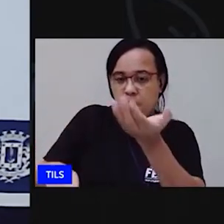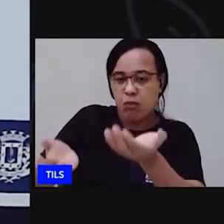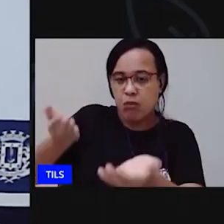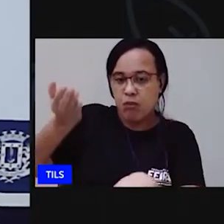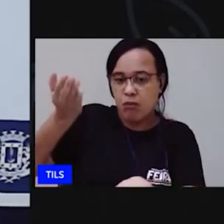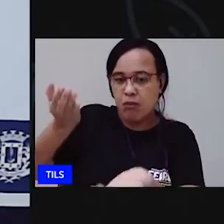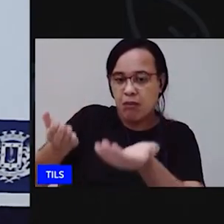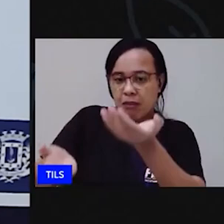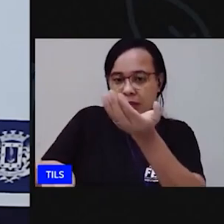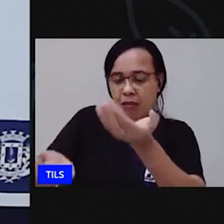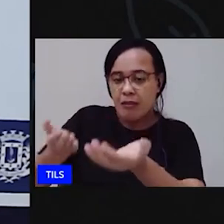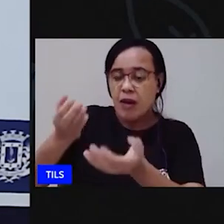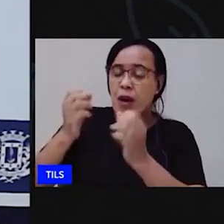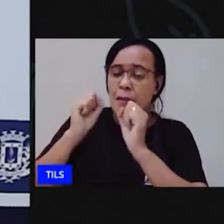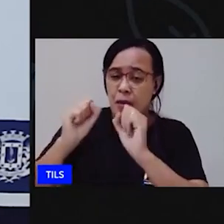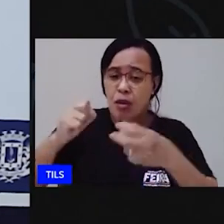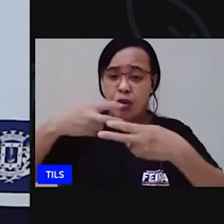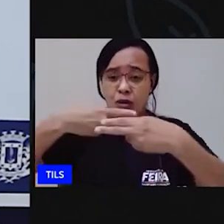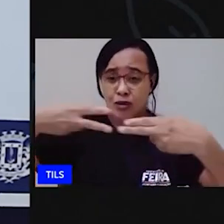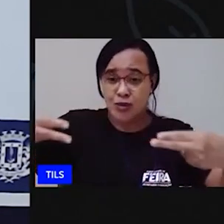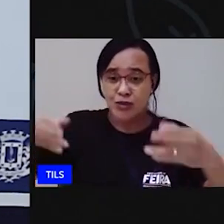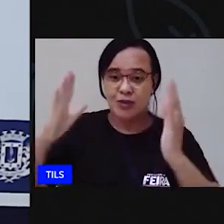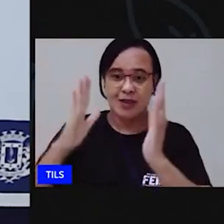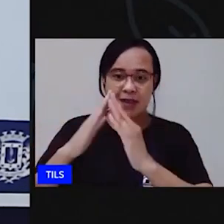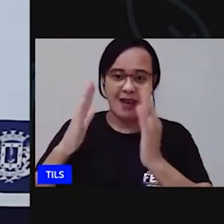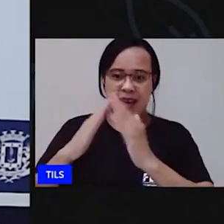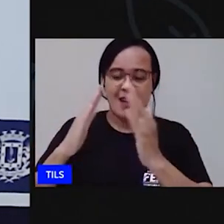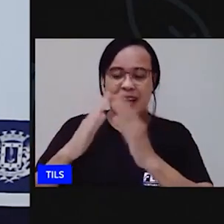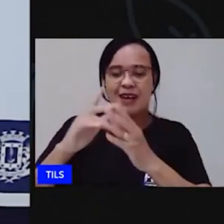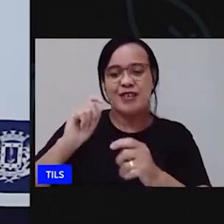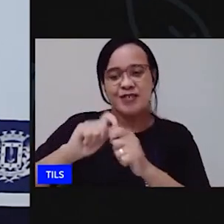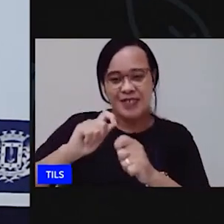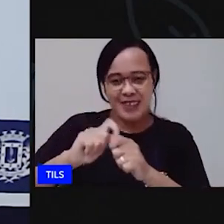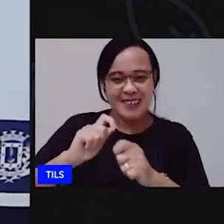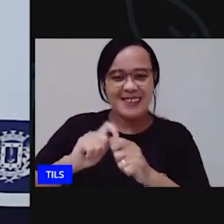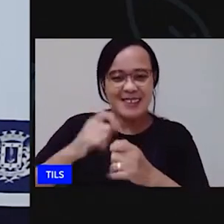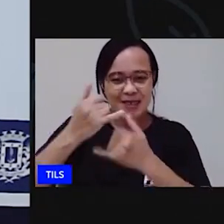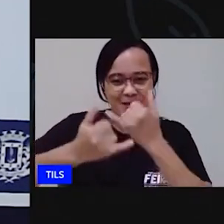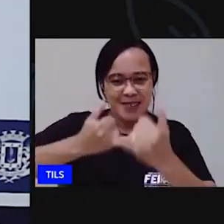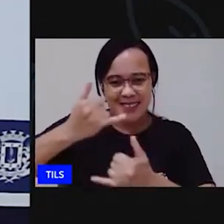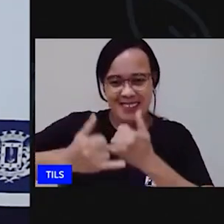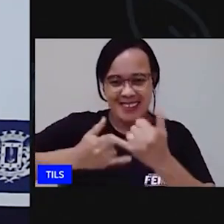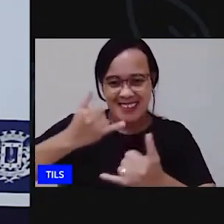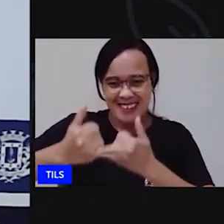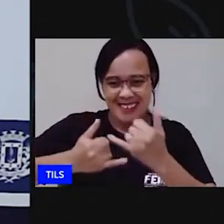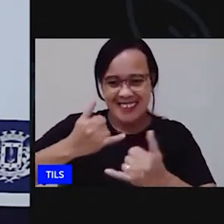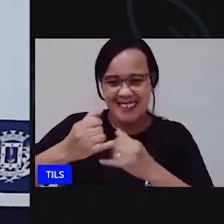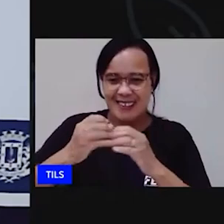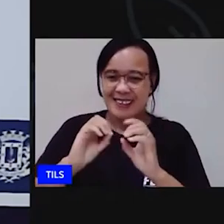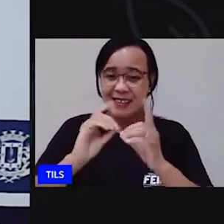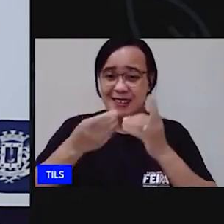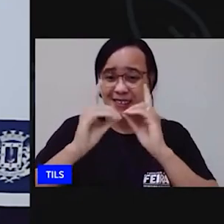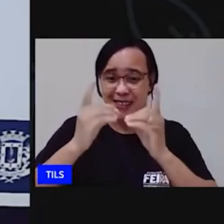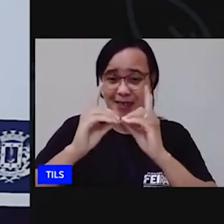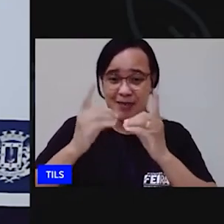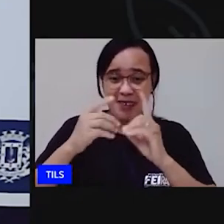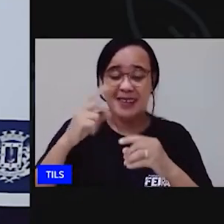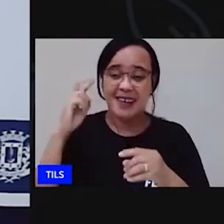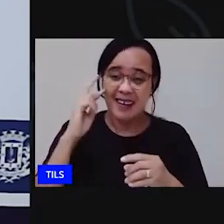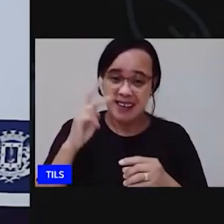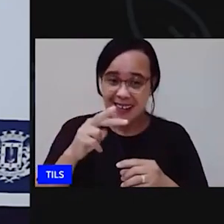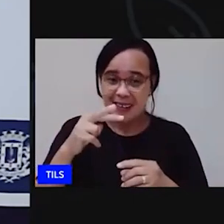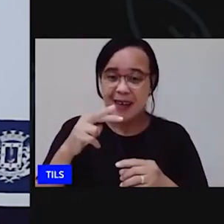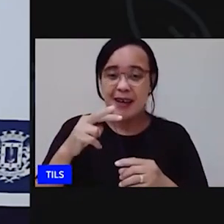alguns objetos aí na sua casa para fazer essa dinâmica. Eu tenho alguns materiais aqui que eu